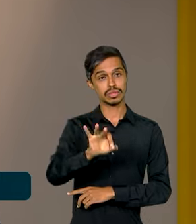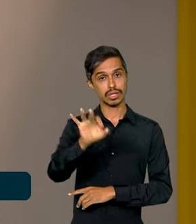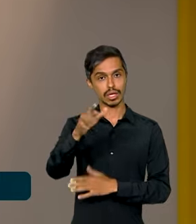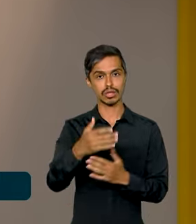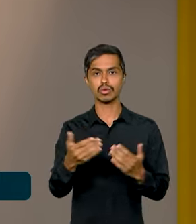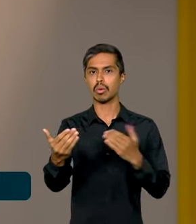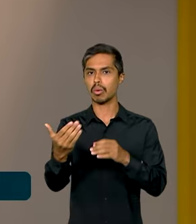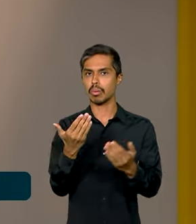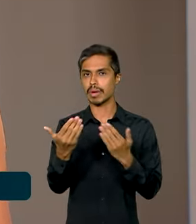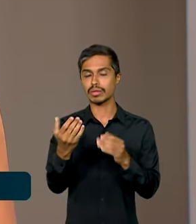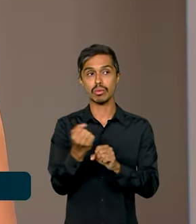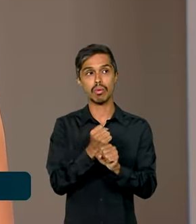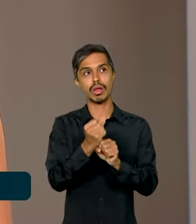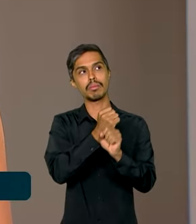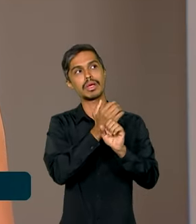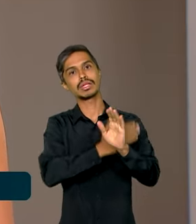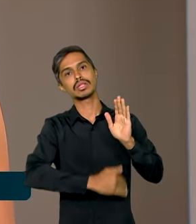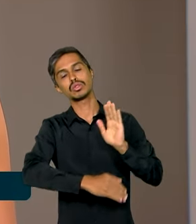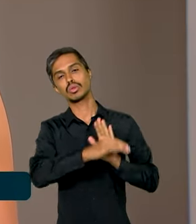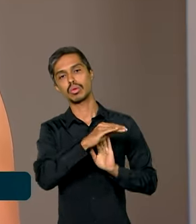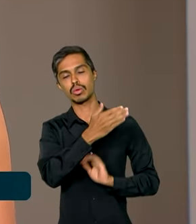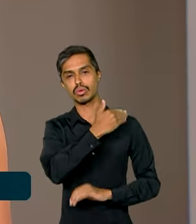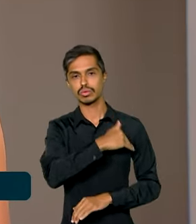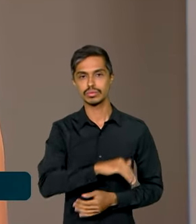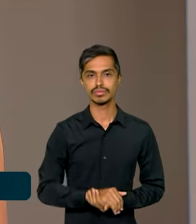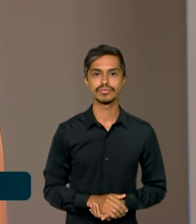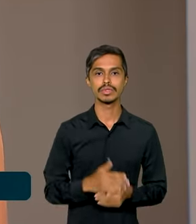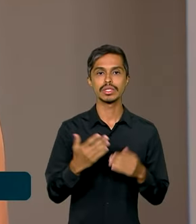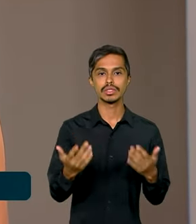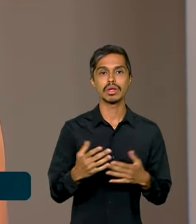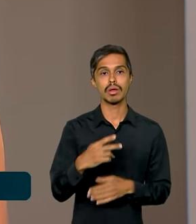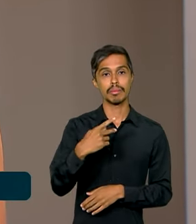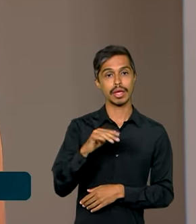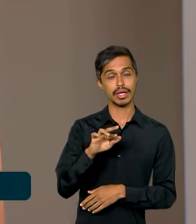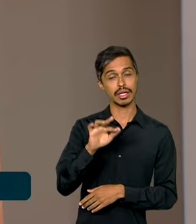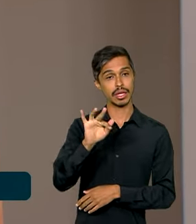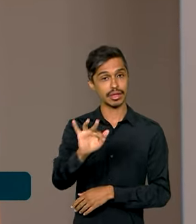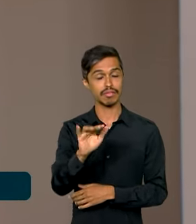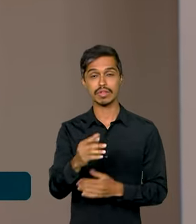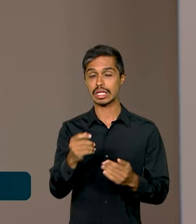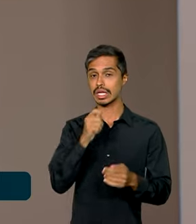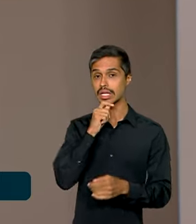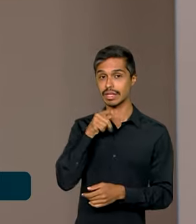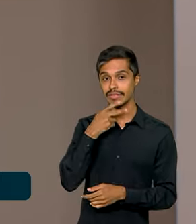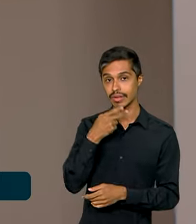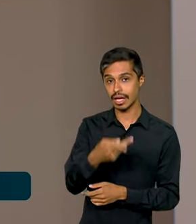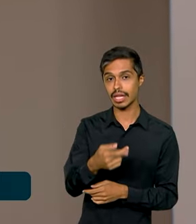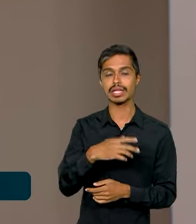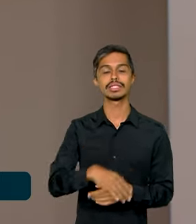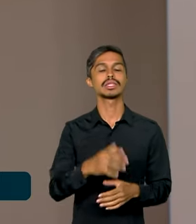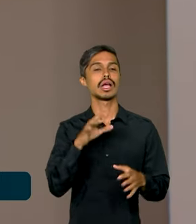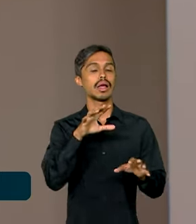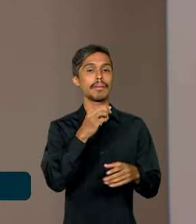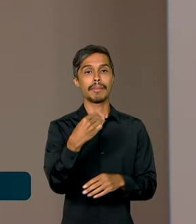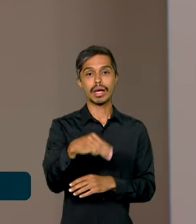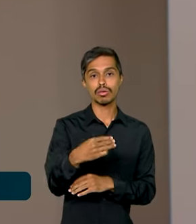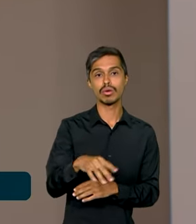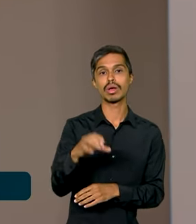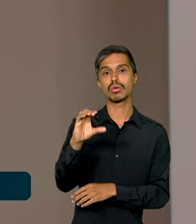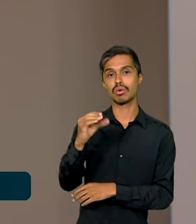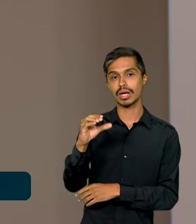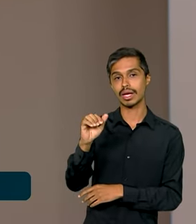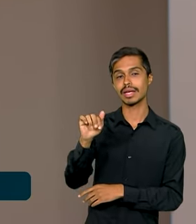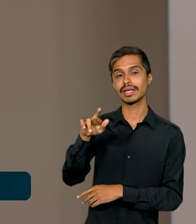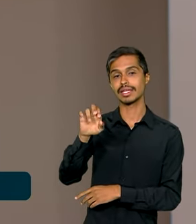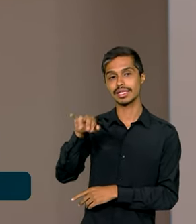todo o ano passado. Ainda de acordo com a PRF, as drogas mais apreendidas foram maconha, cocaína e